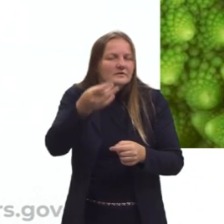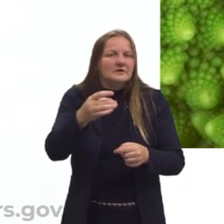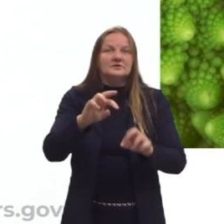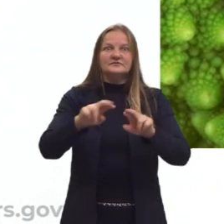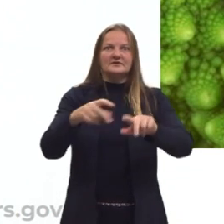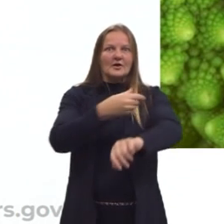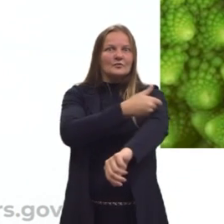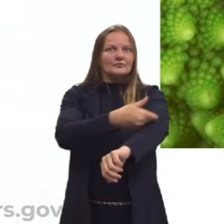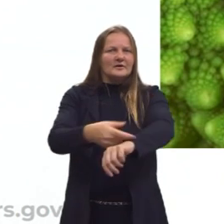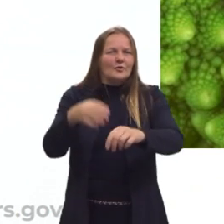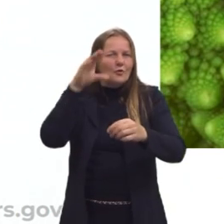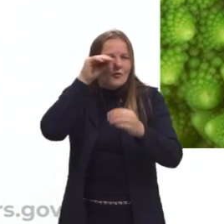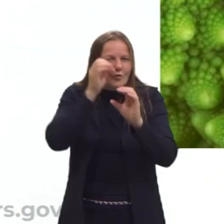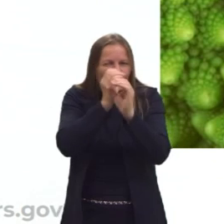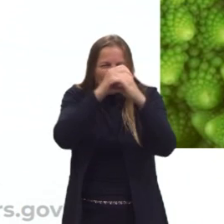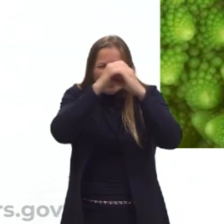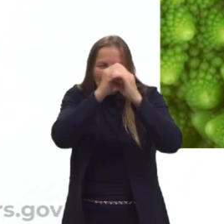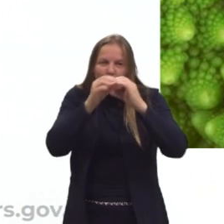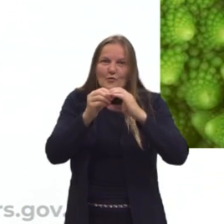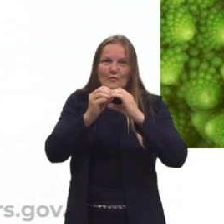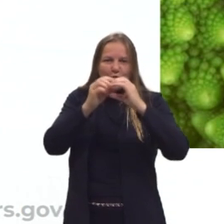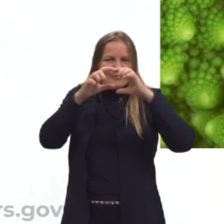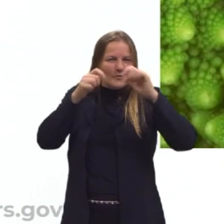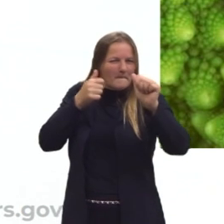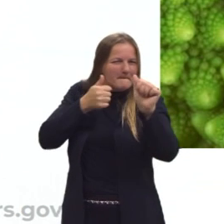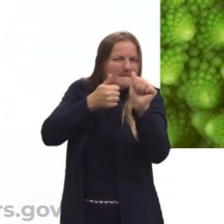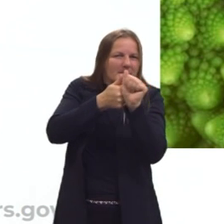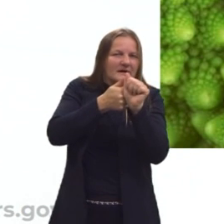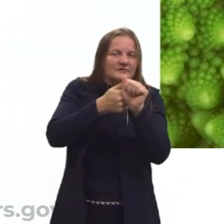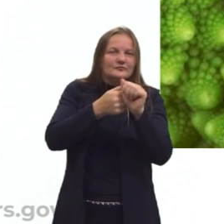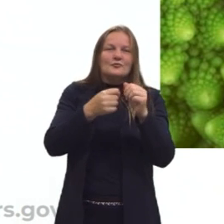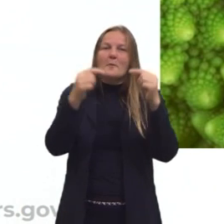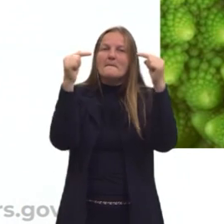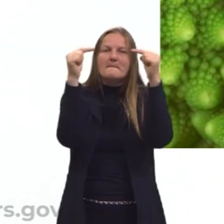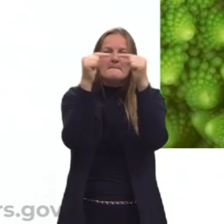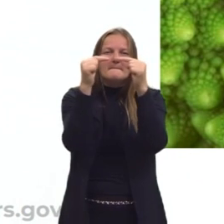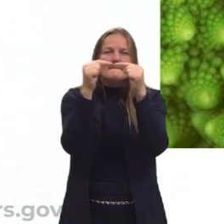formações, elas seguem sempre o mesmo padrão.